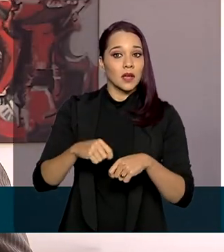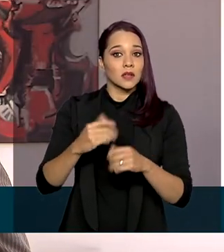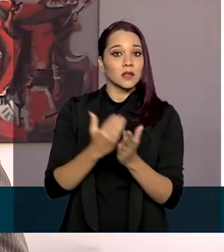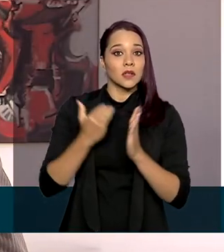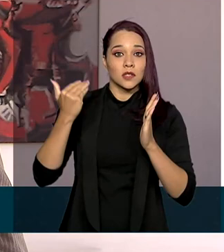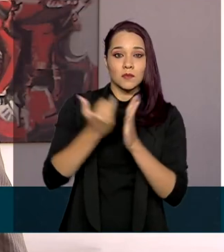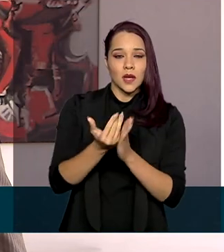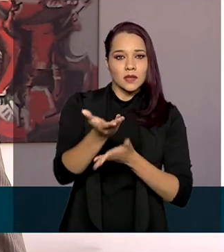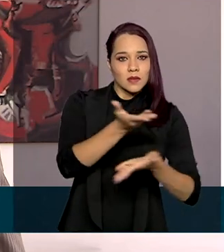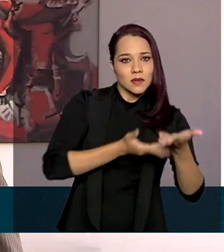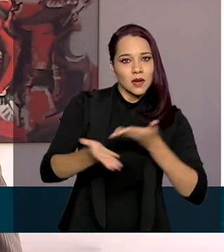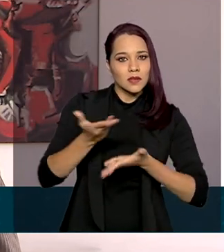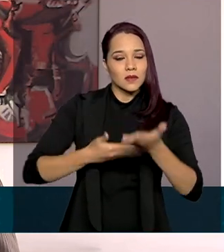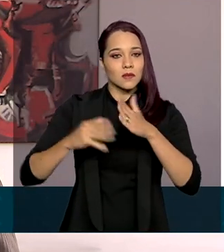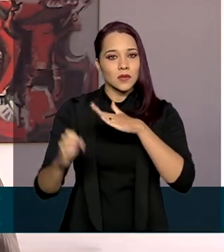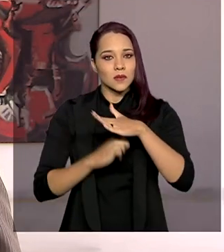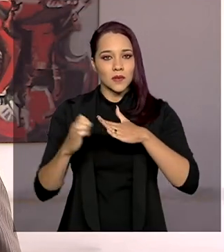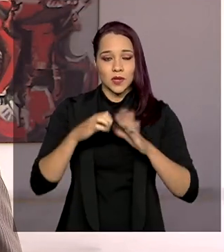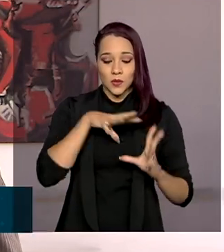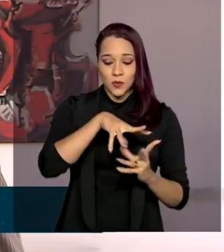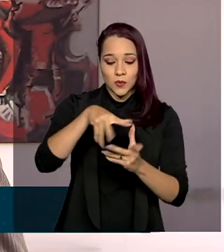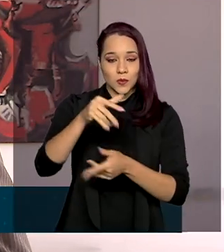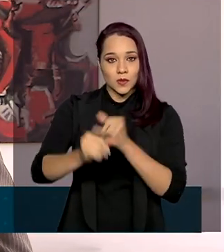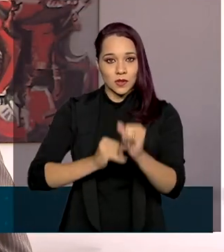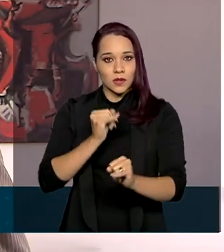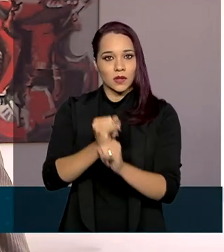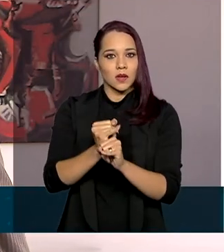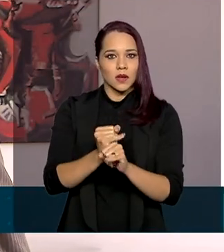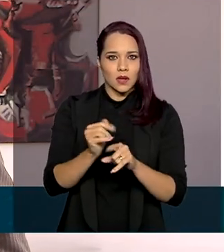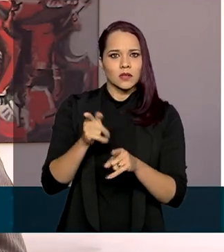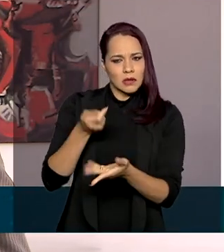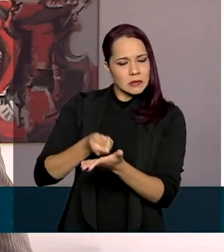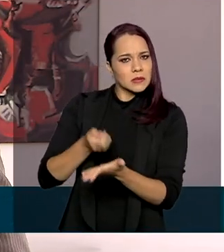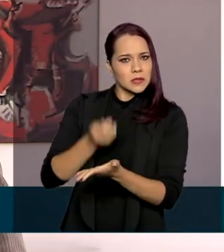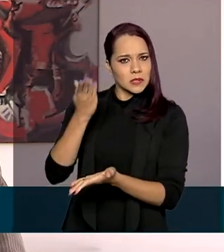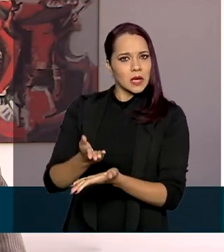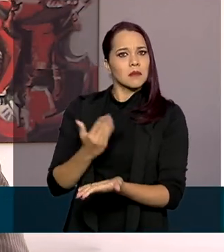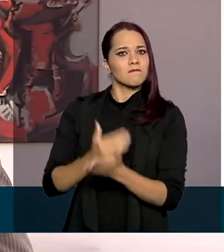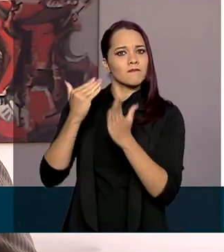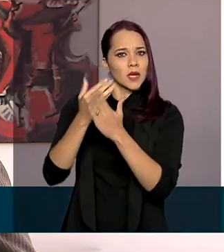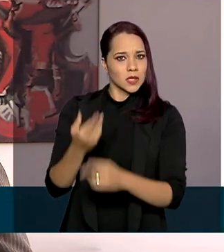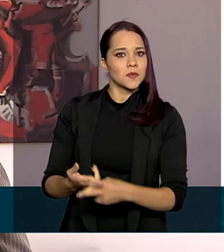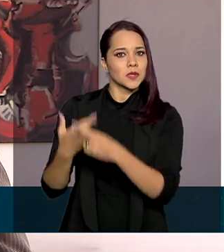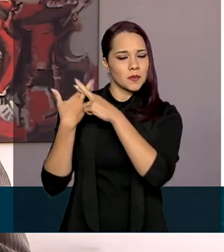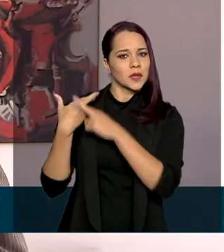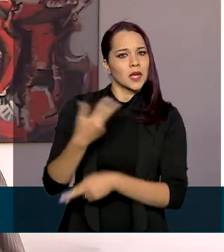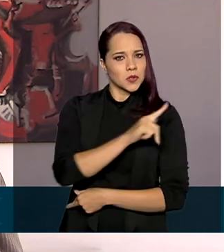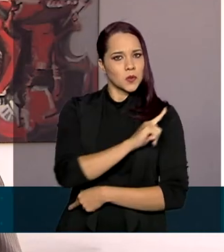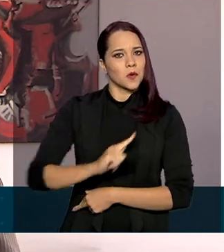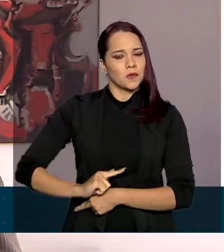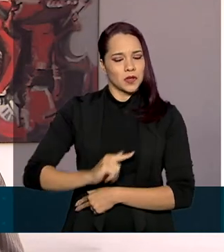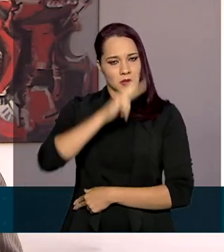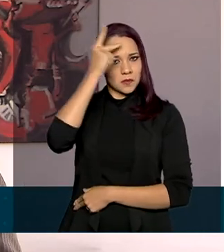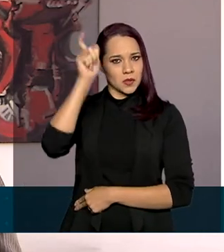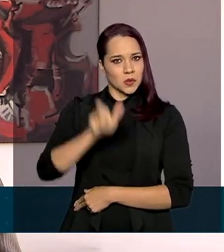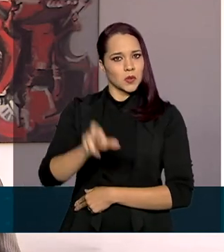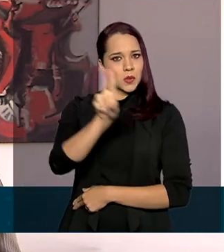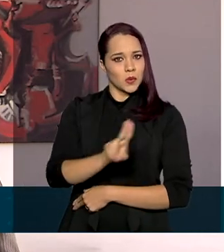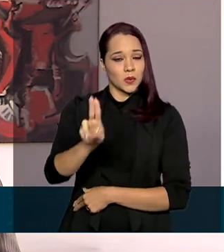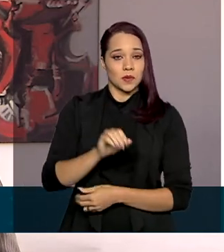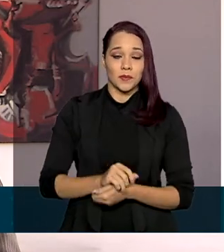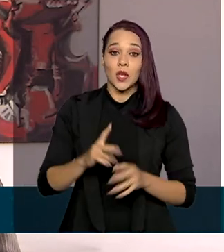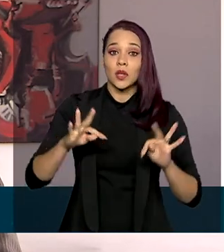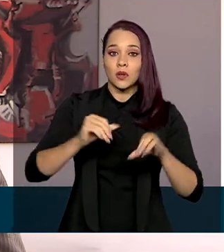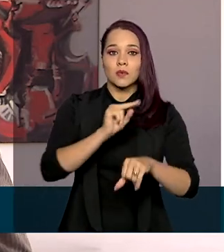maior interação com as empresas globais de internet e cobrar delas mais responsabilidade com governos e usuários. Tudo para